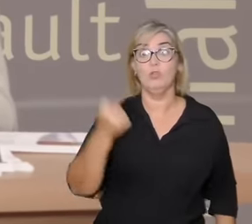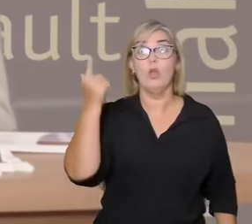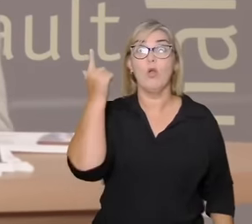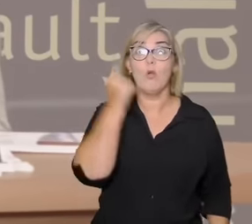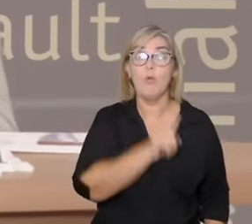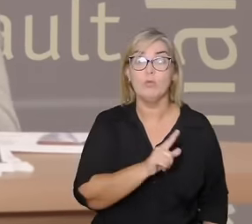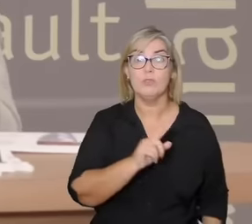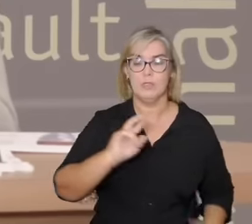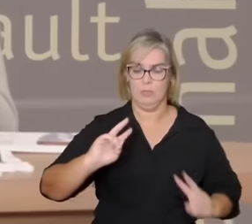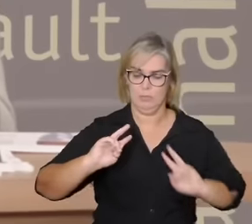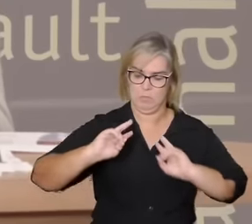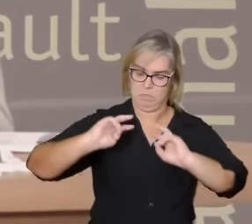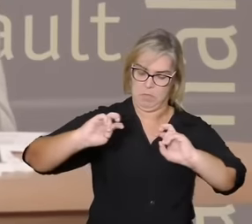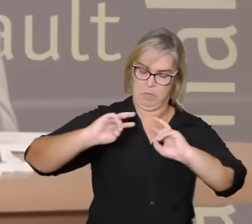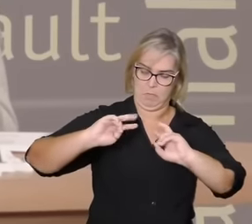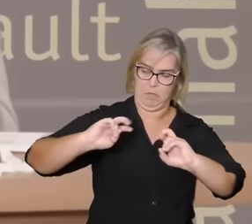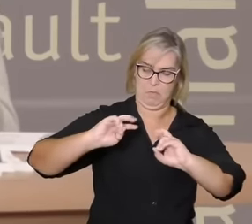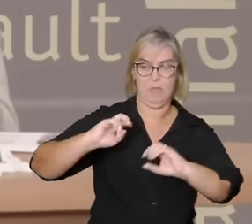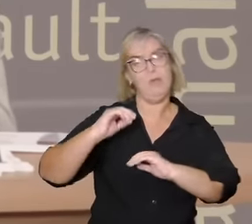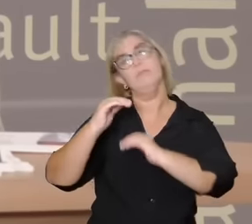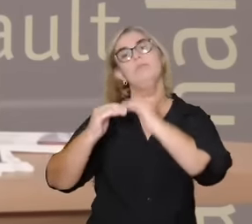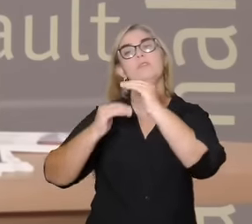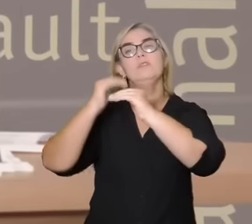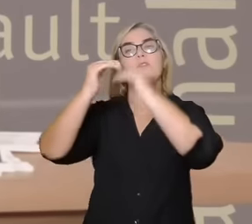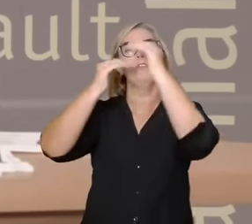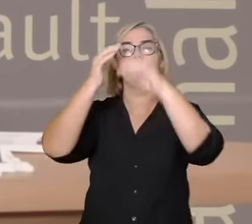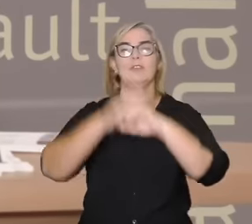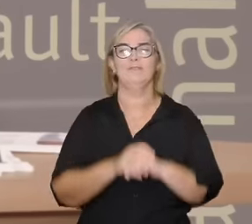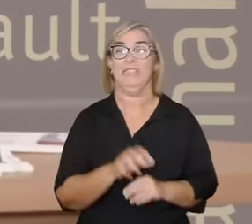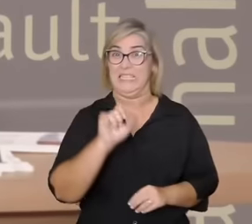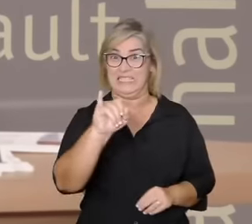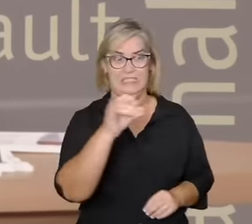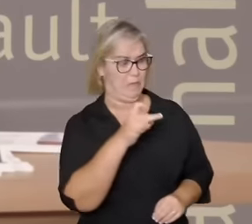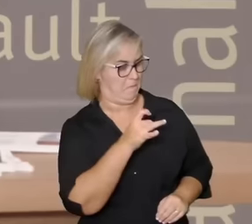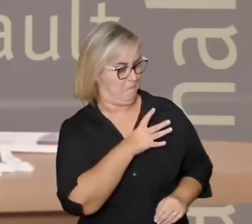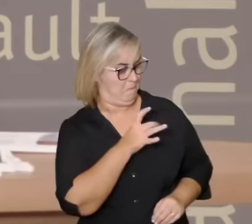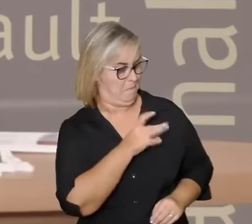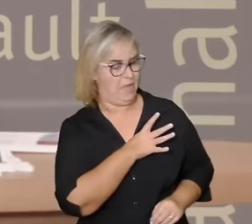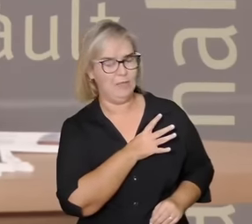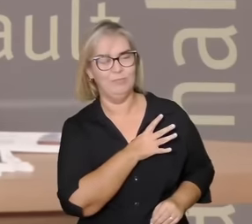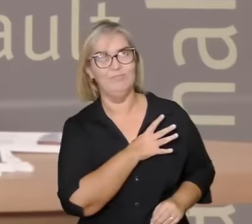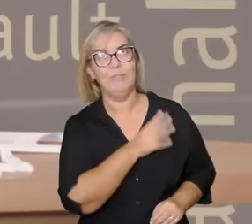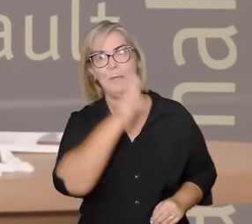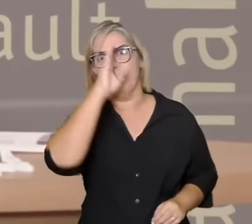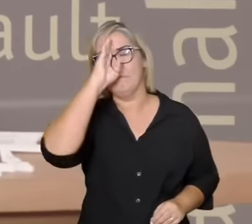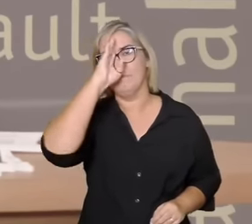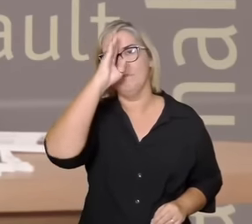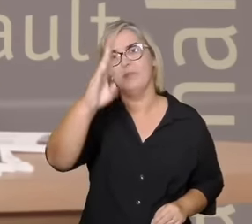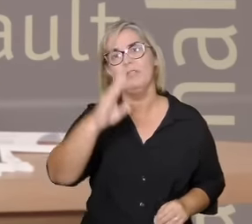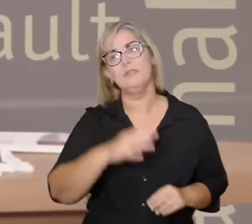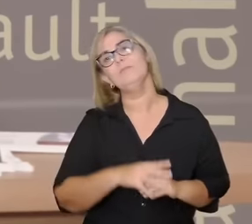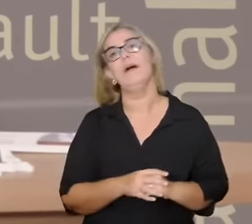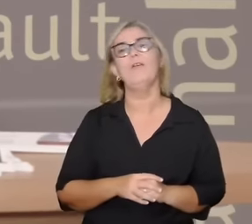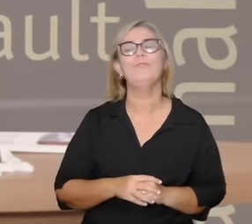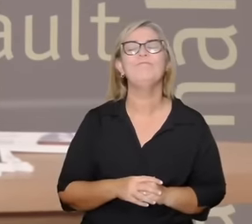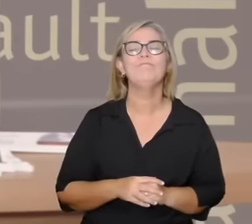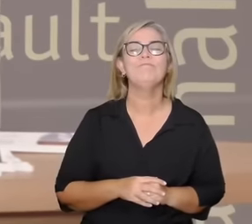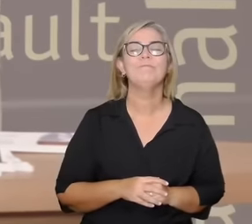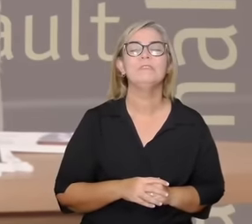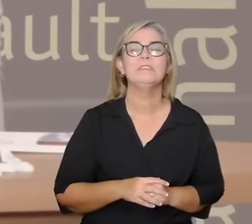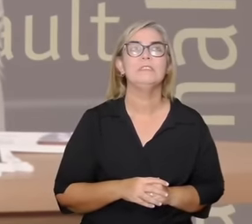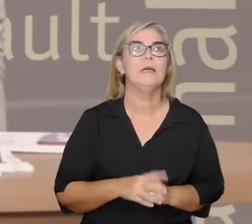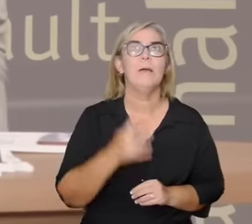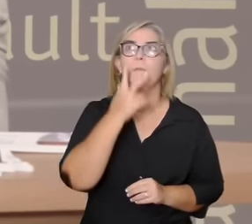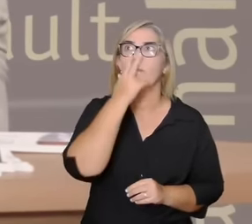porque à medida que o medo é o afeto principal a única forma é romper e